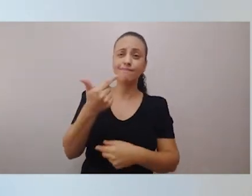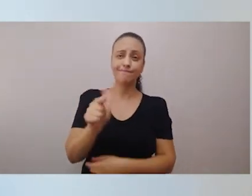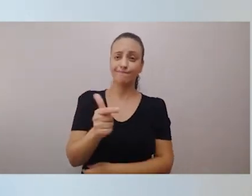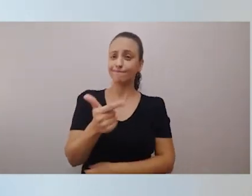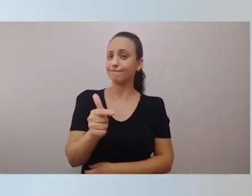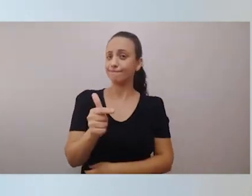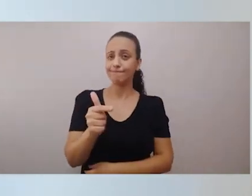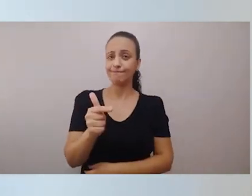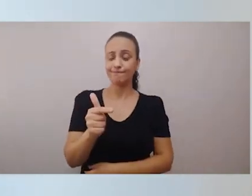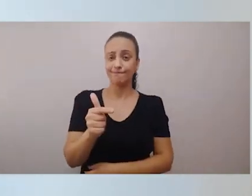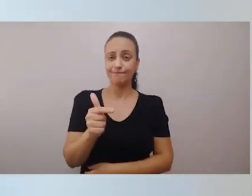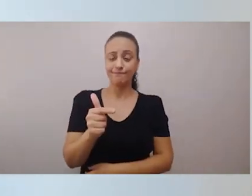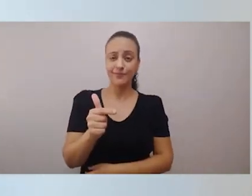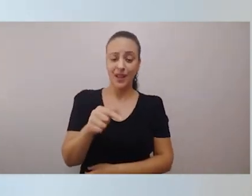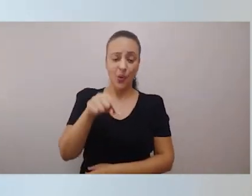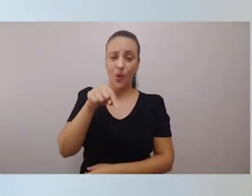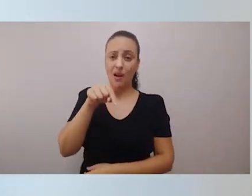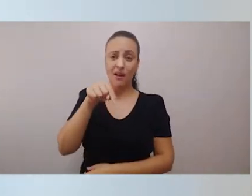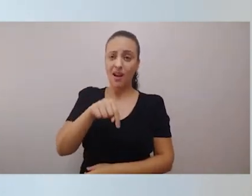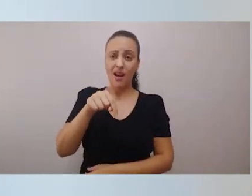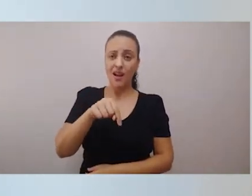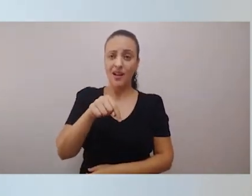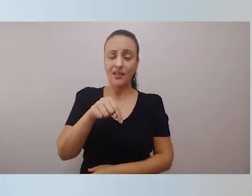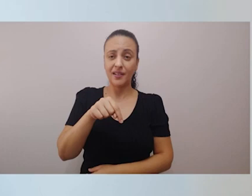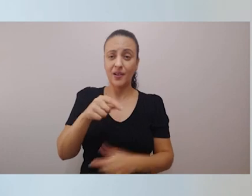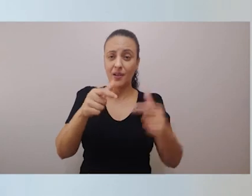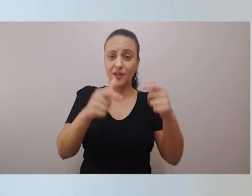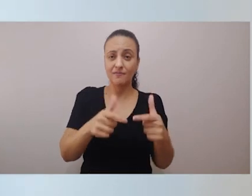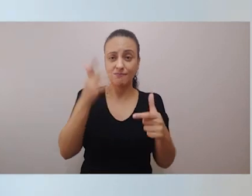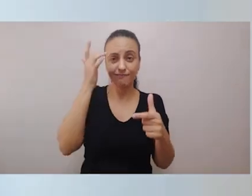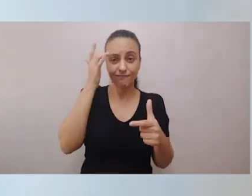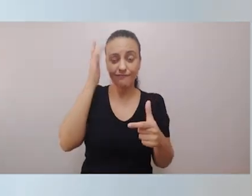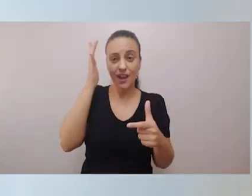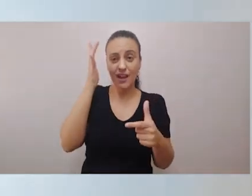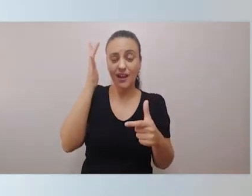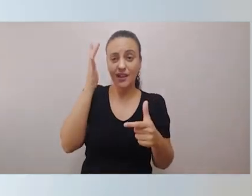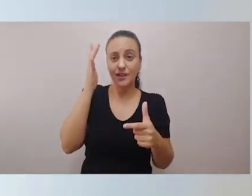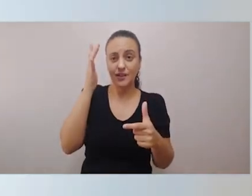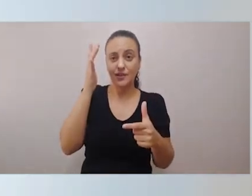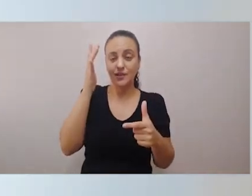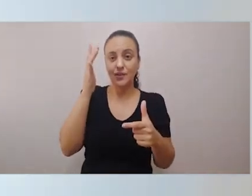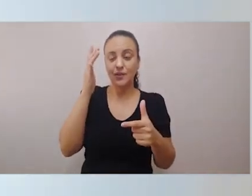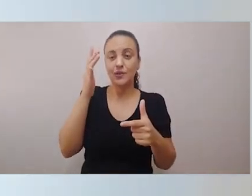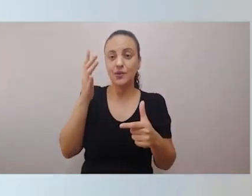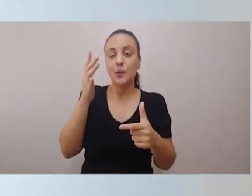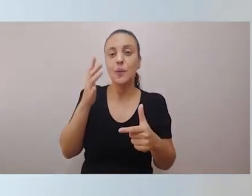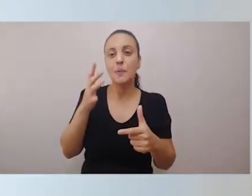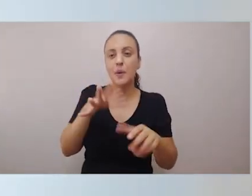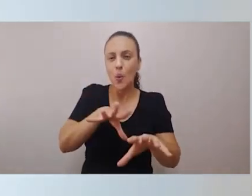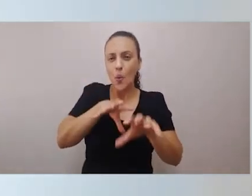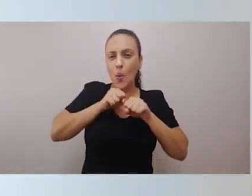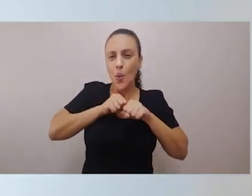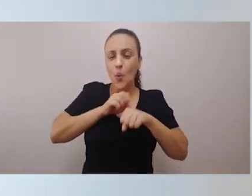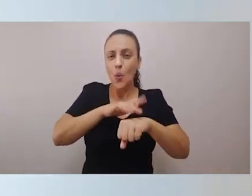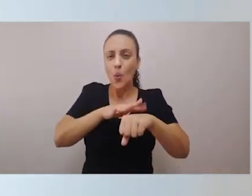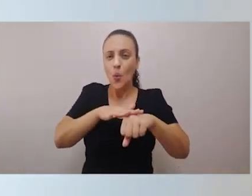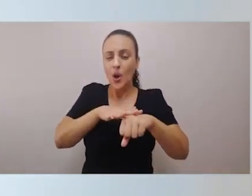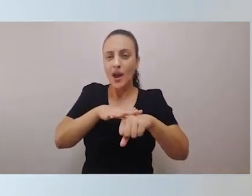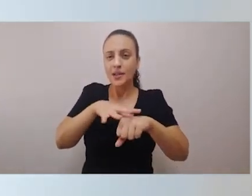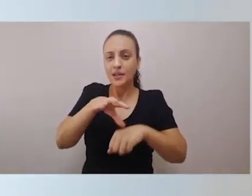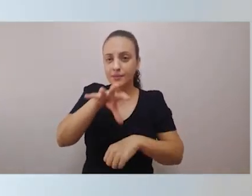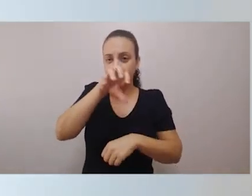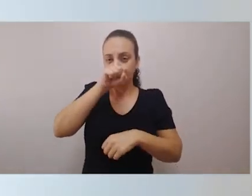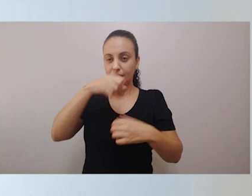evidente que funciona como uma espécie de estufa para a disseminação de doenças respiratórias e de propagação de todo